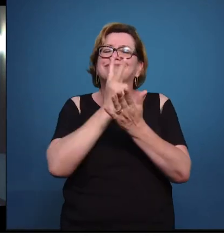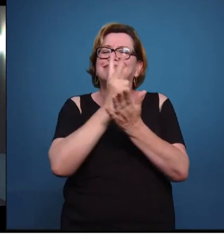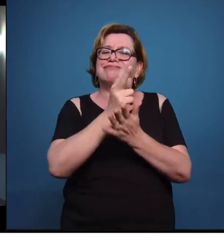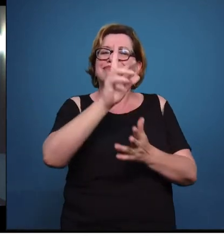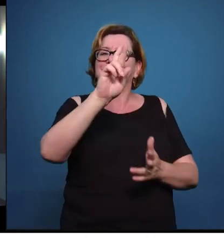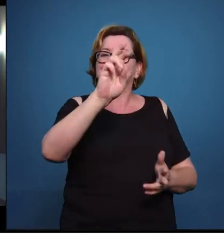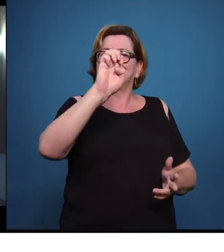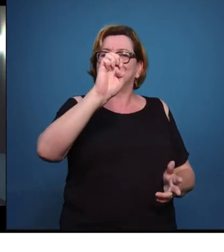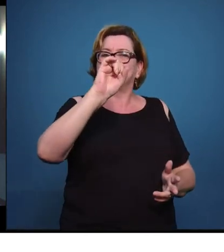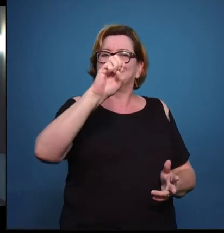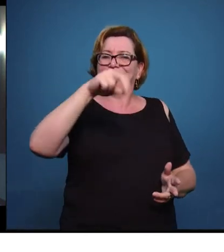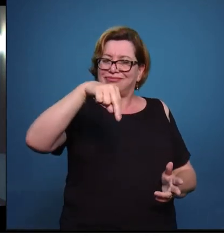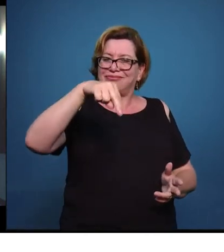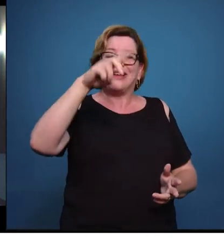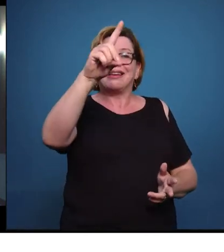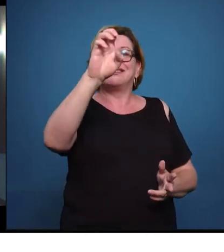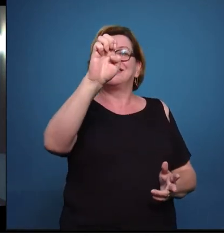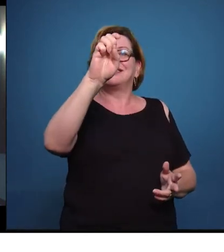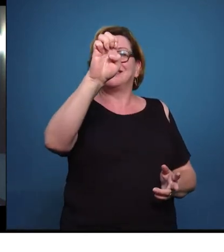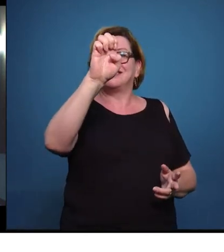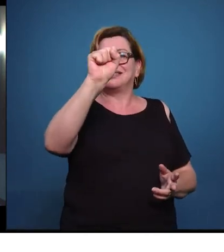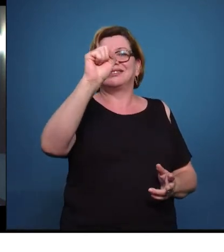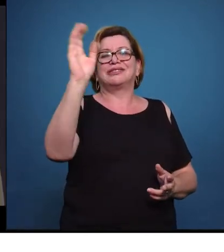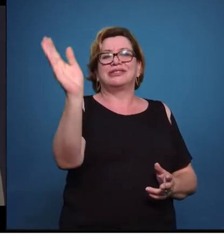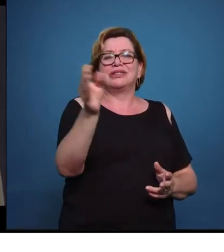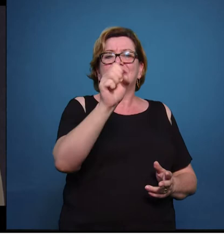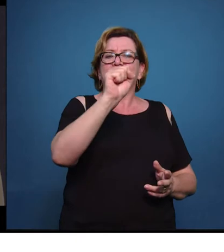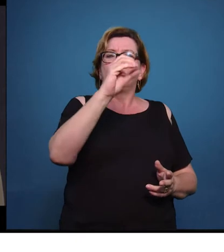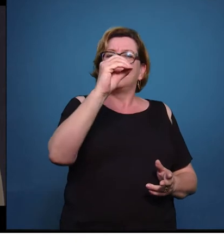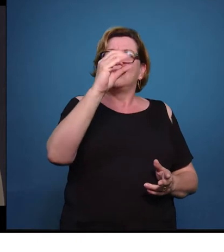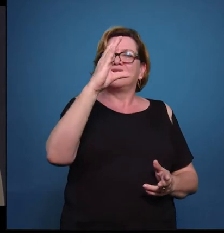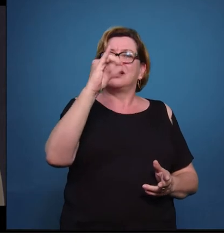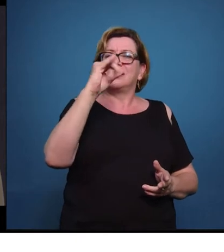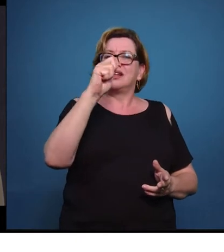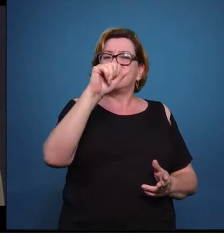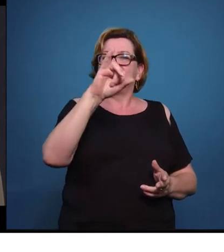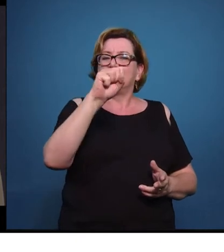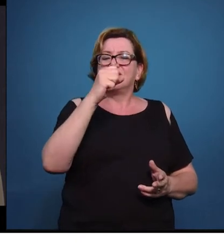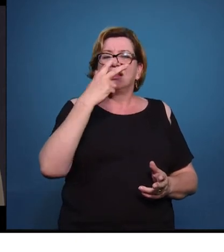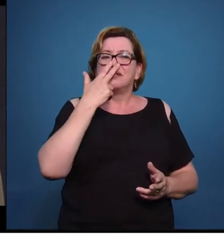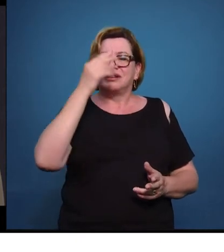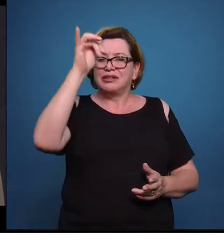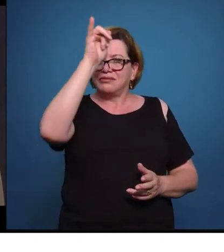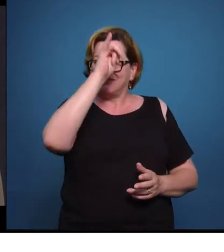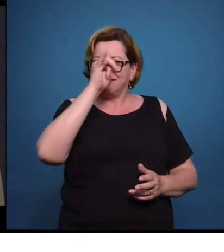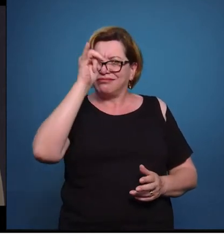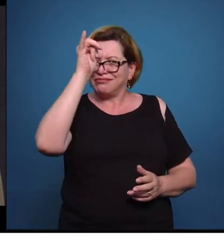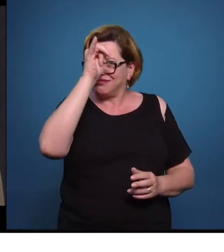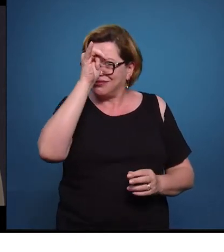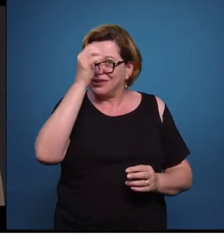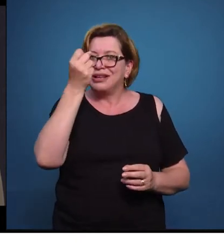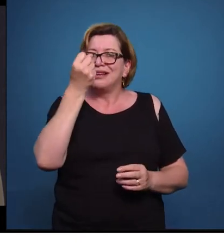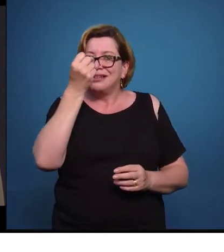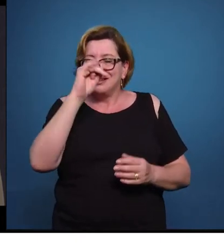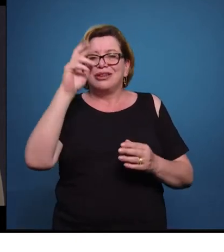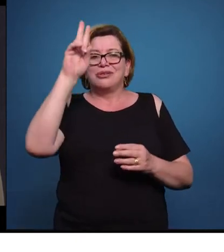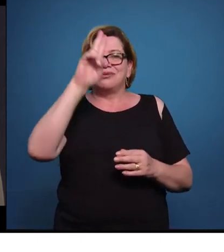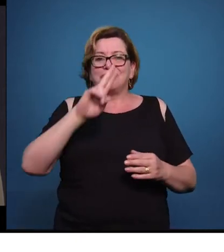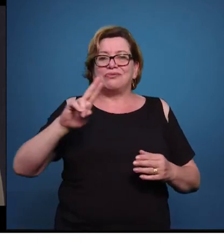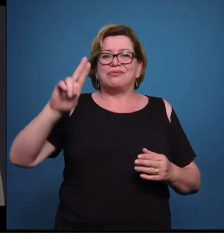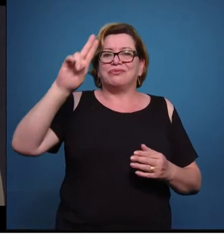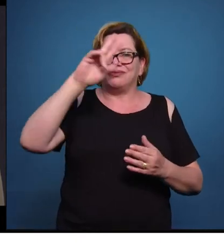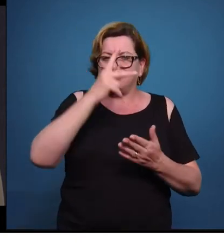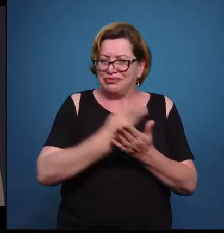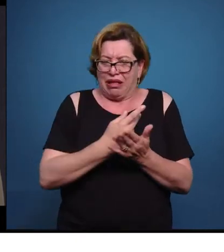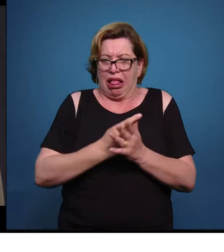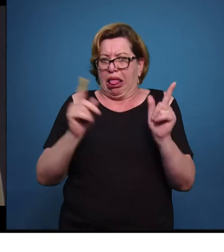quando não sabem usar adequadamente. Claro, eu não estou aqui demonizando as redes sociais, eu mesmo faço